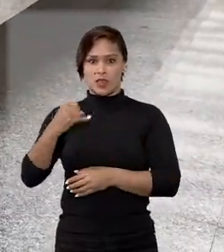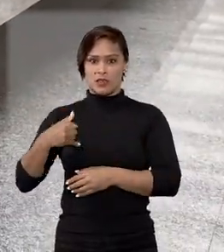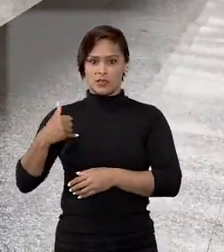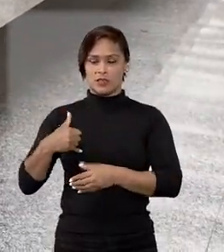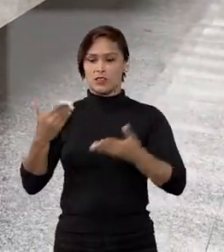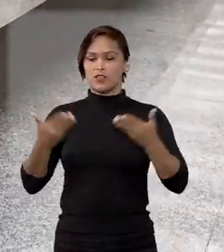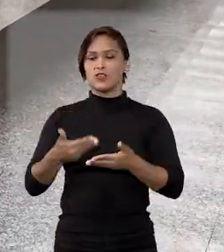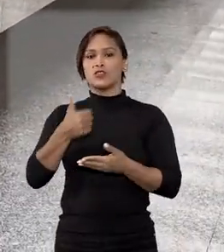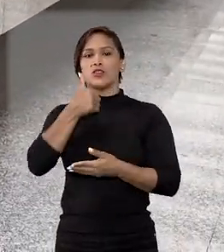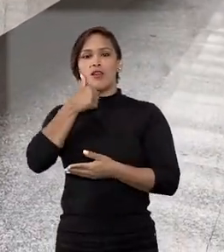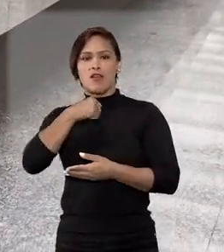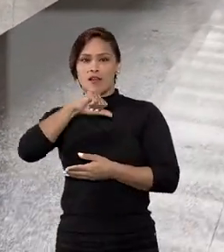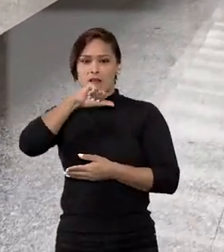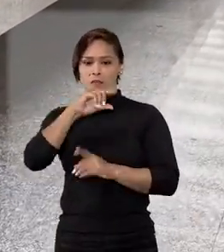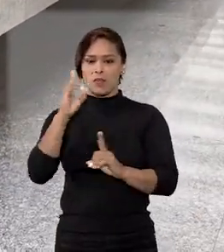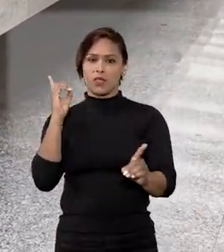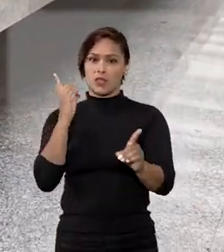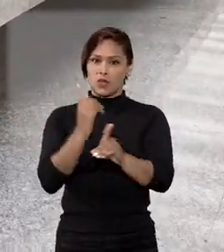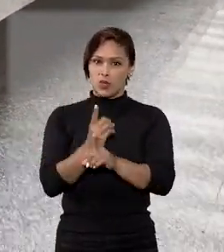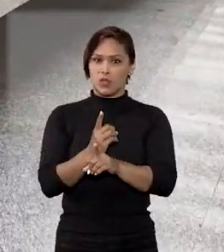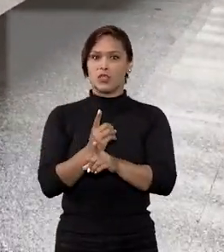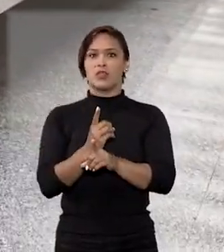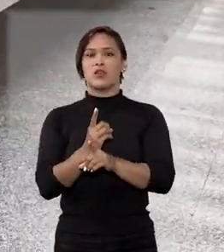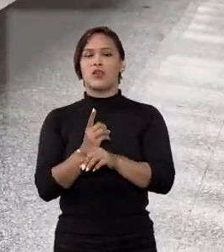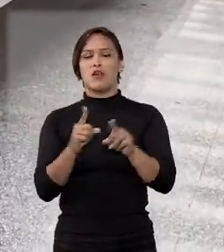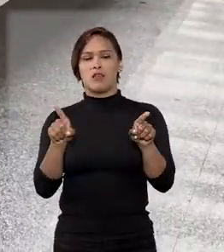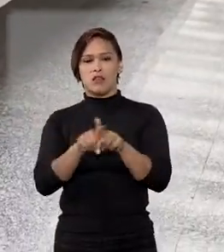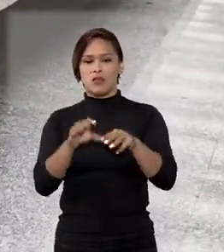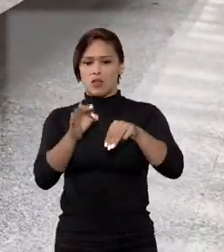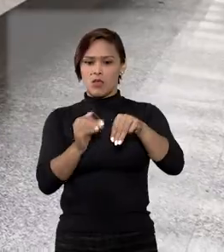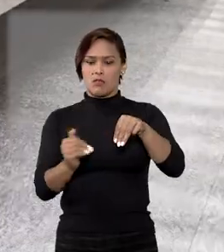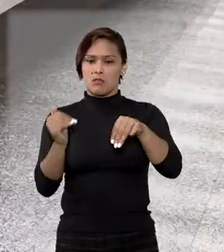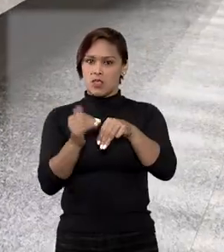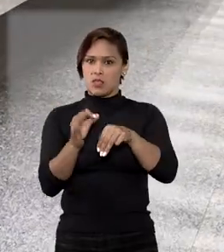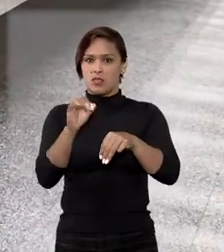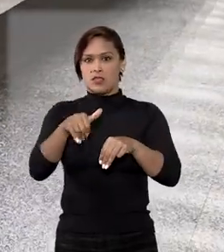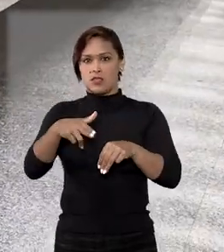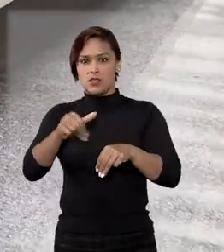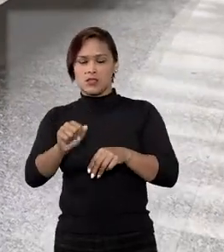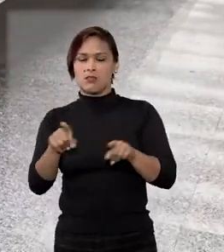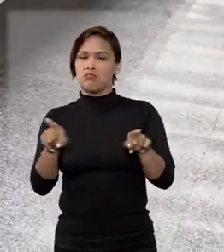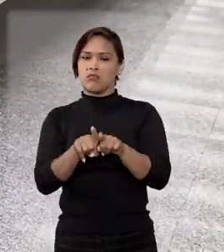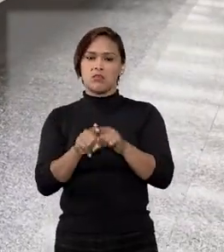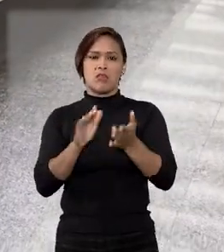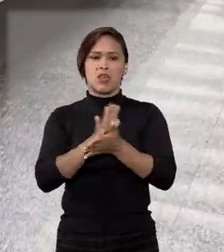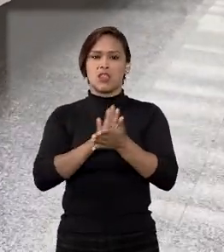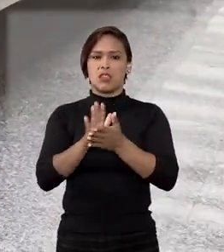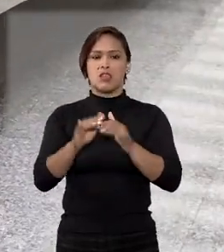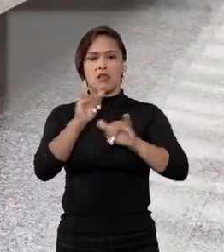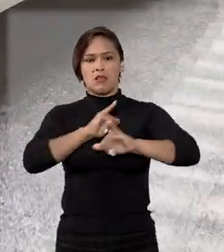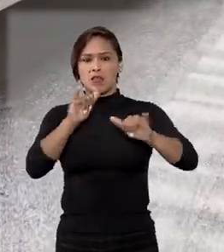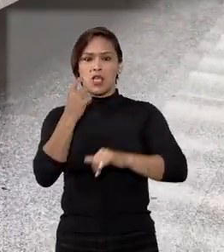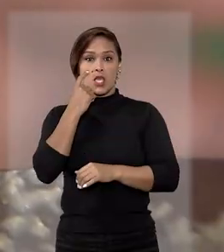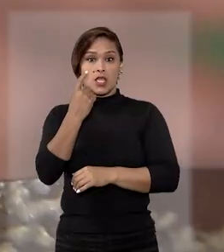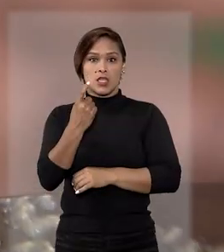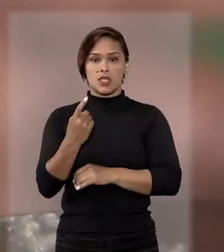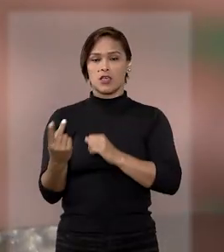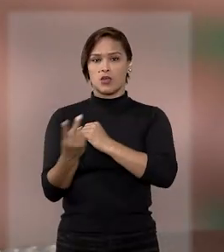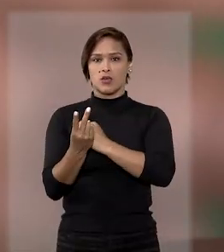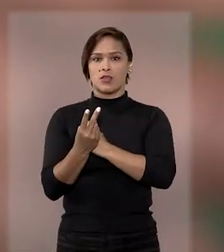Já a mãe biológica, localizada por ordem da ministra Nancy Andrigue, também não manifestou interesse pela guarda.